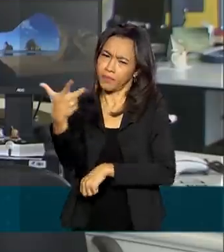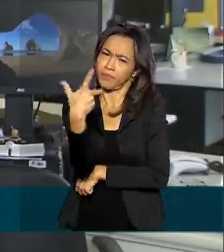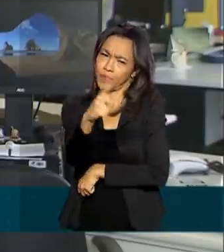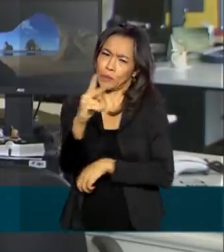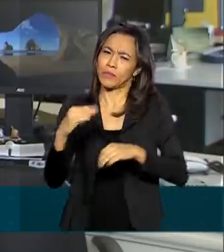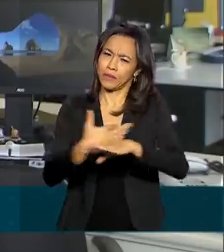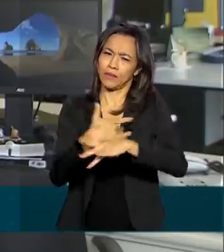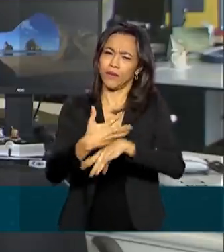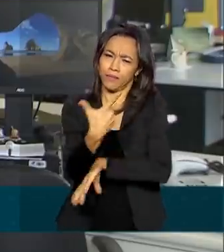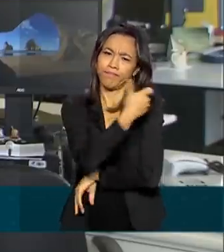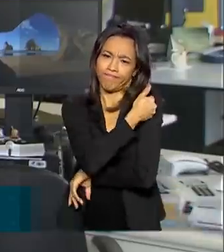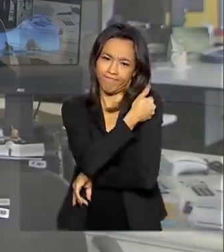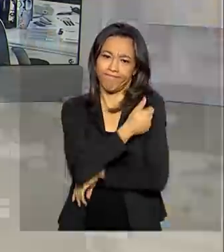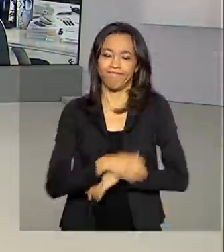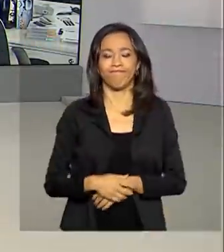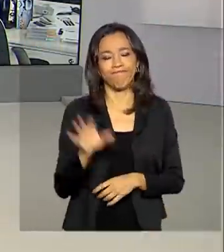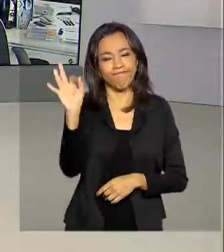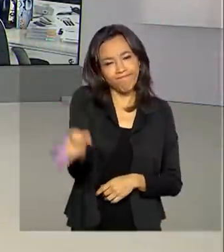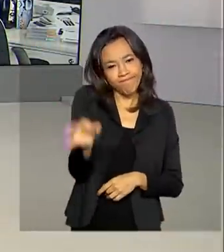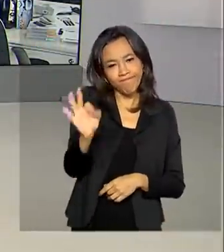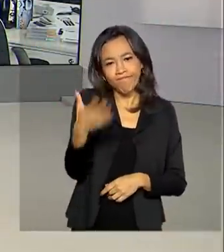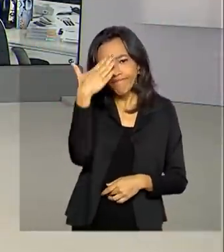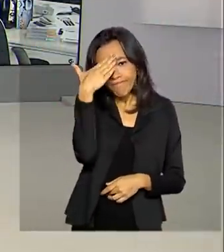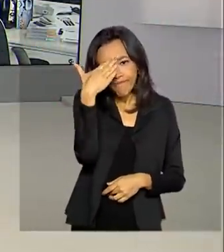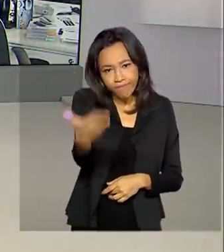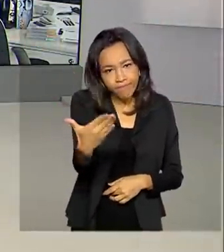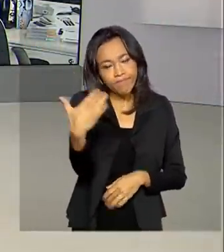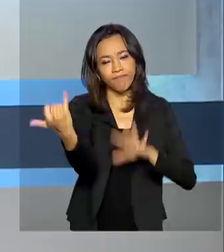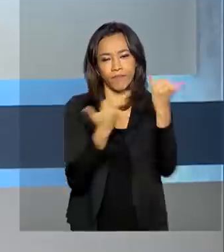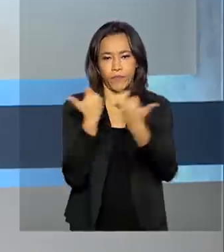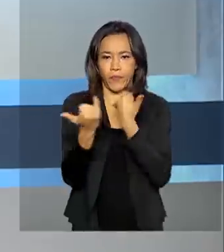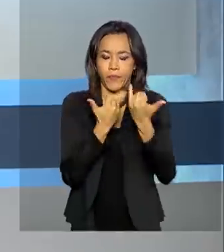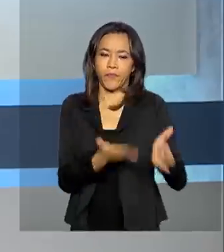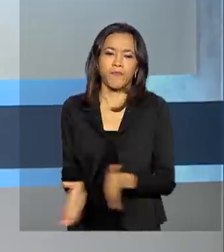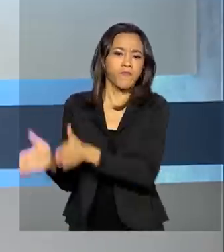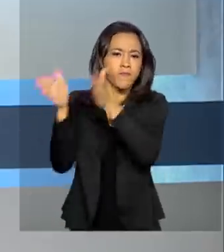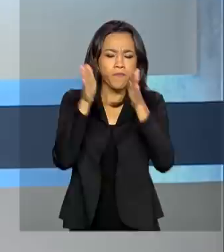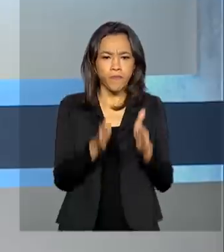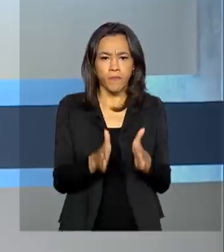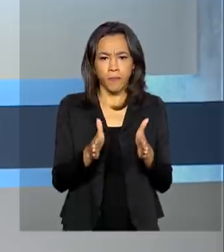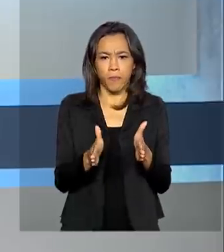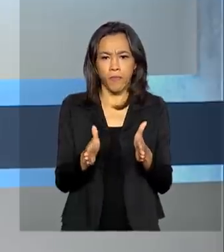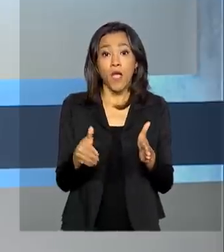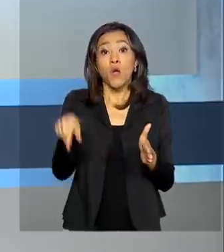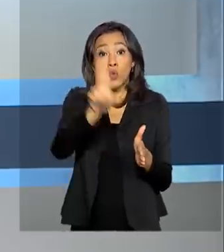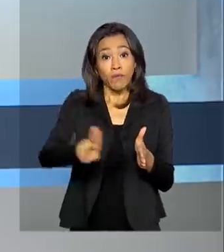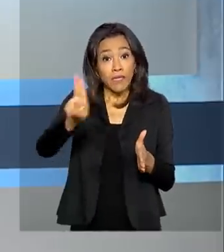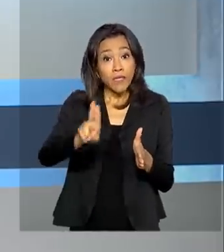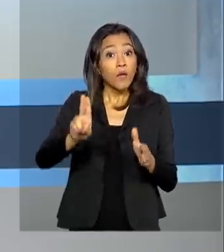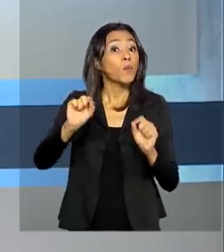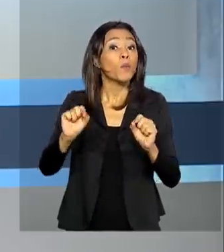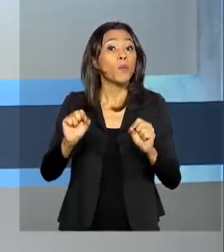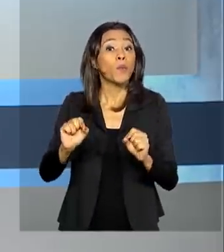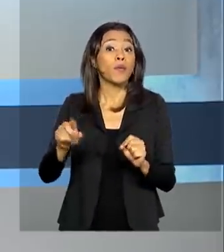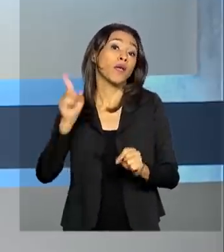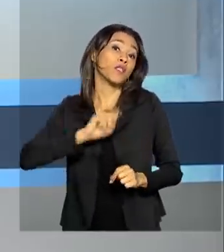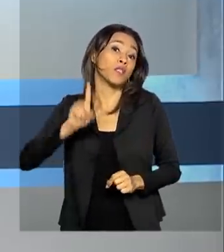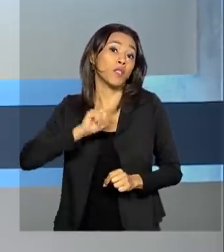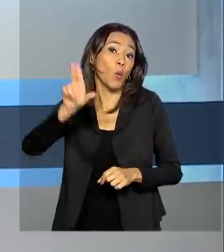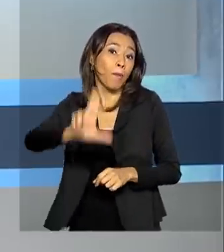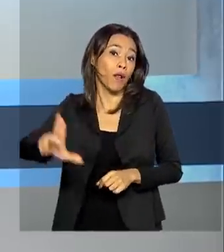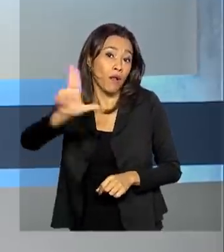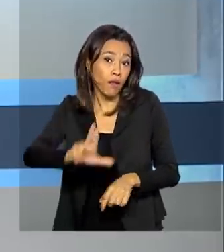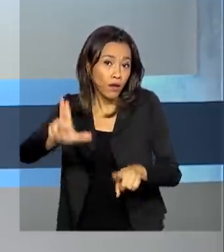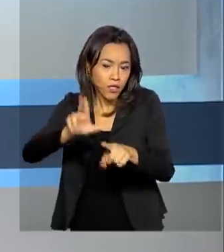sua cidade. Renata. Tá certo, Maurício. Obrigada pelas suas informações. E a Universidade Federal de Uberlândia, em Minas Gerais,